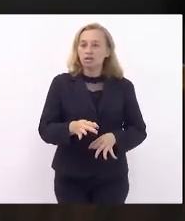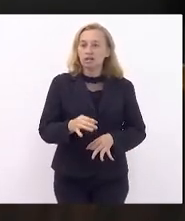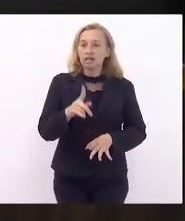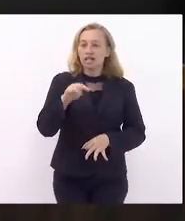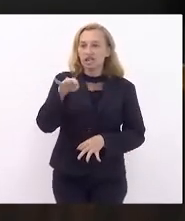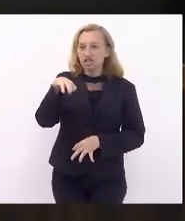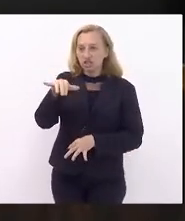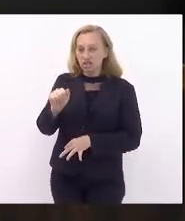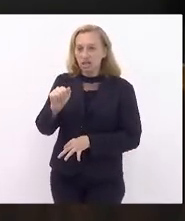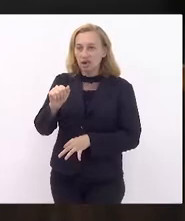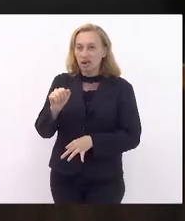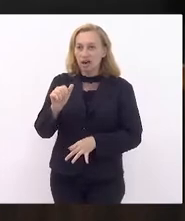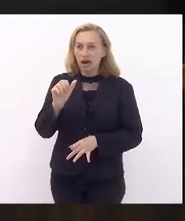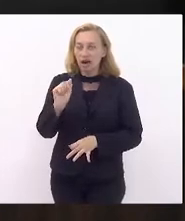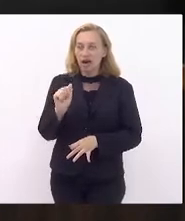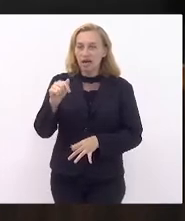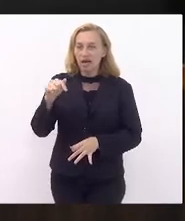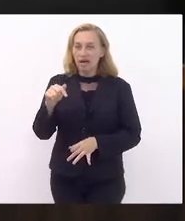aqui.